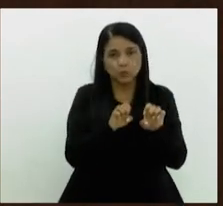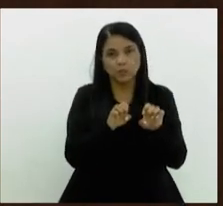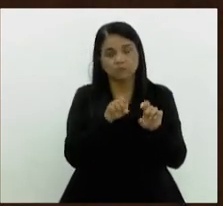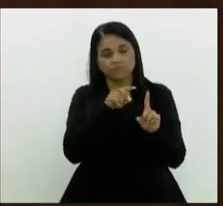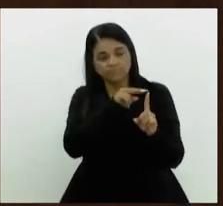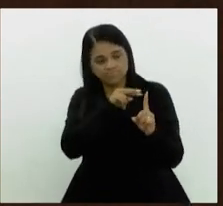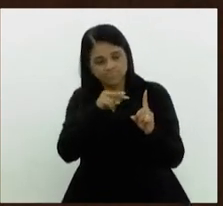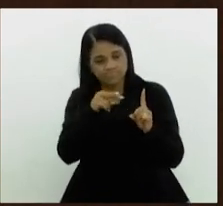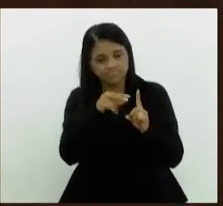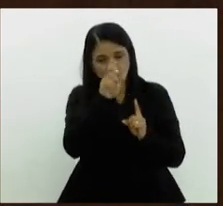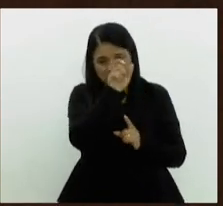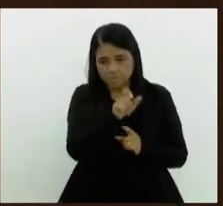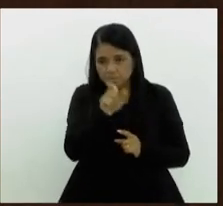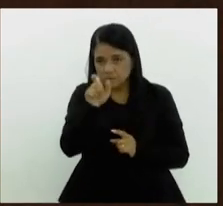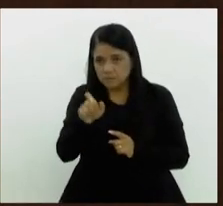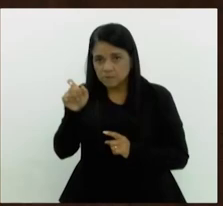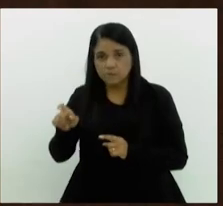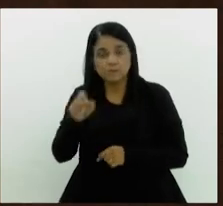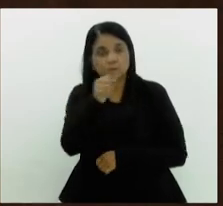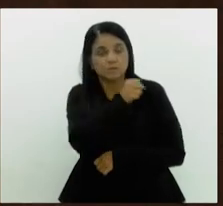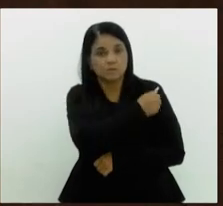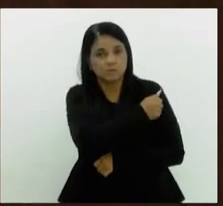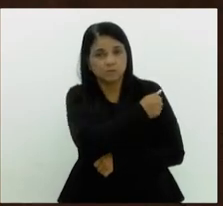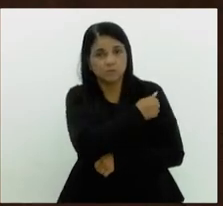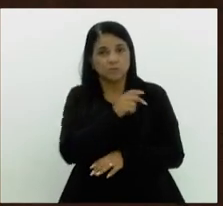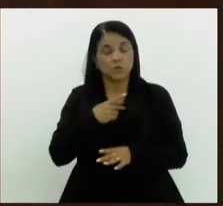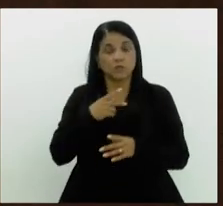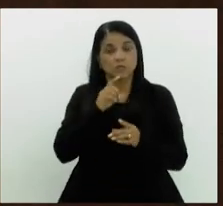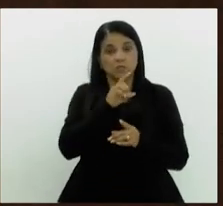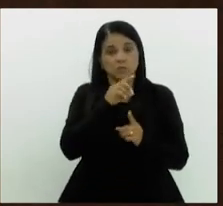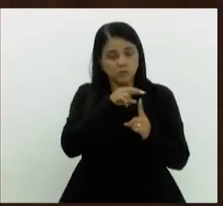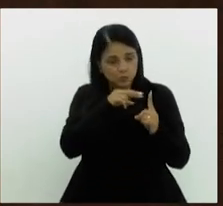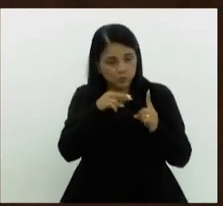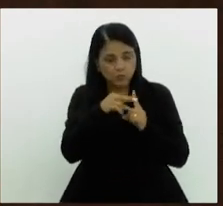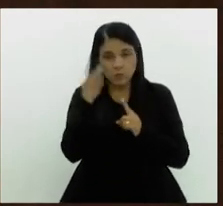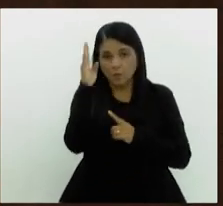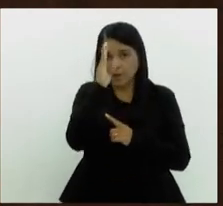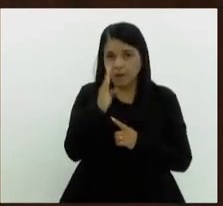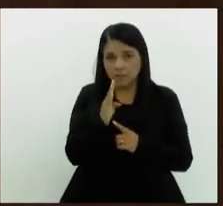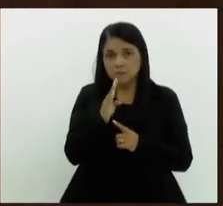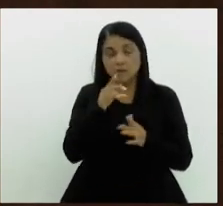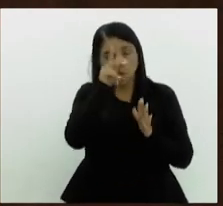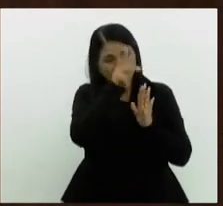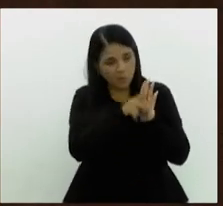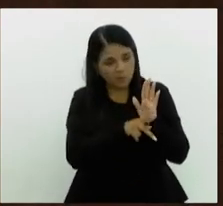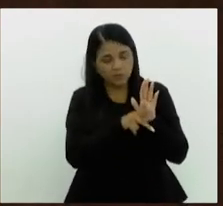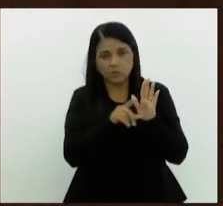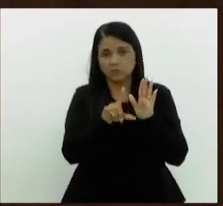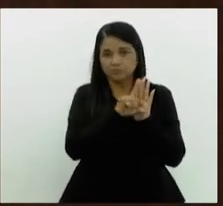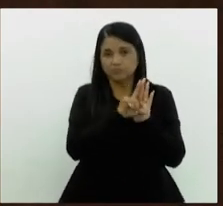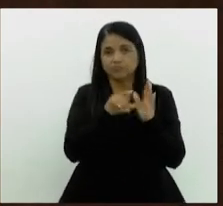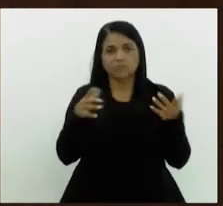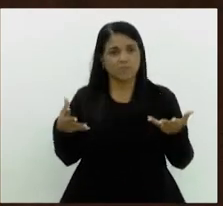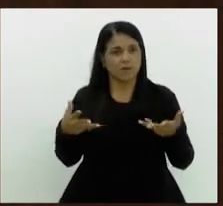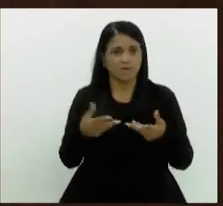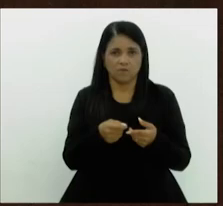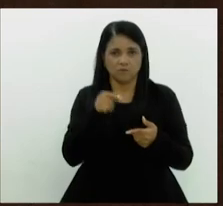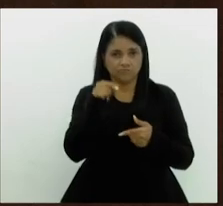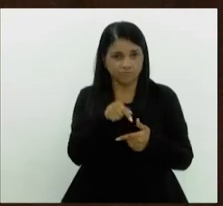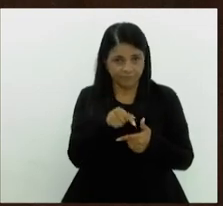individual do aluno, e do ângulo do país, é um projeto maravilhoso. Concluo dizendo o seguinte, há poucos dias atrás,